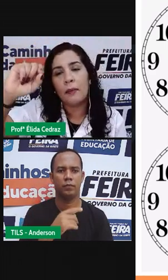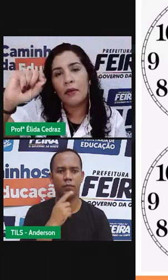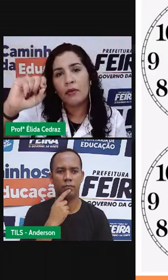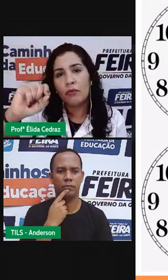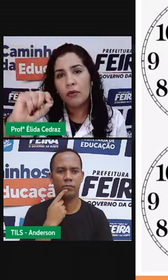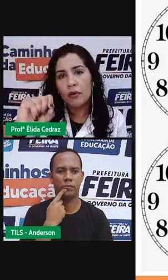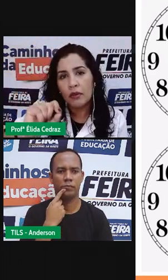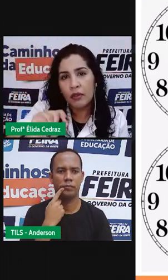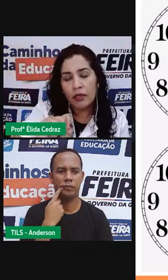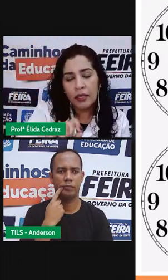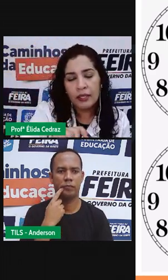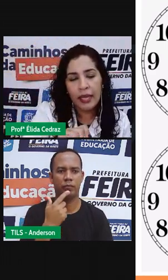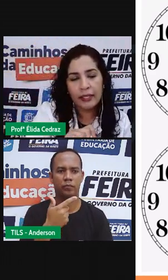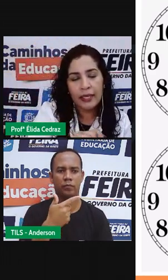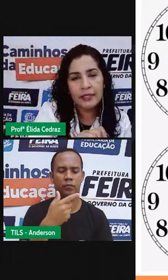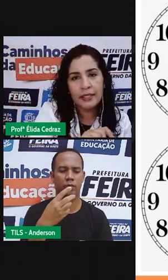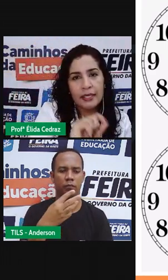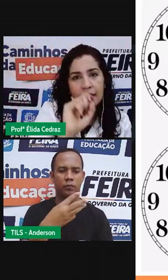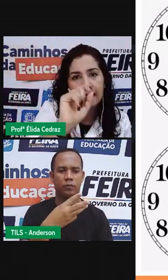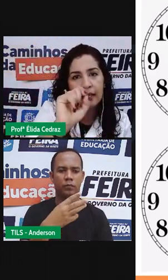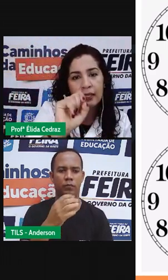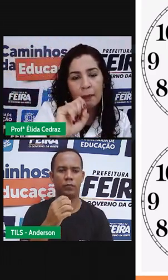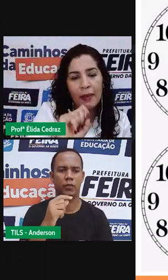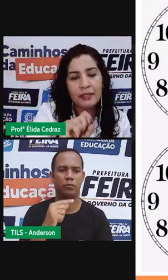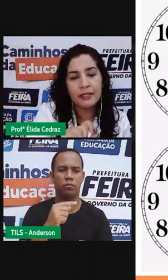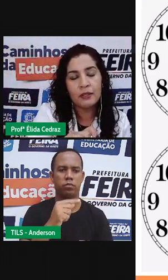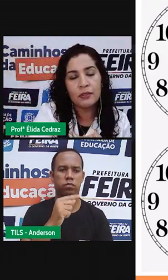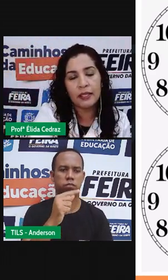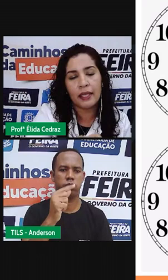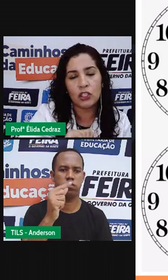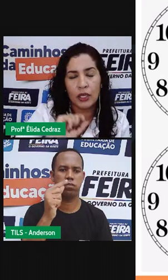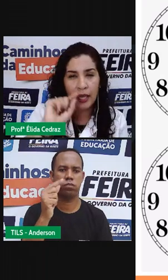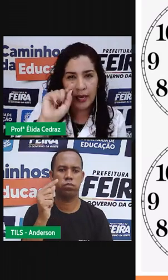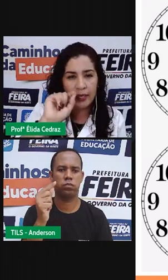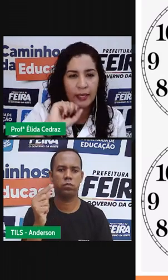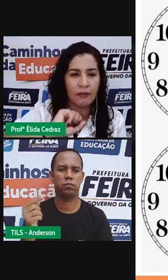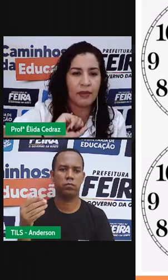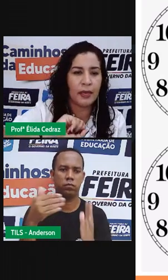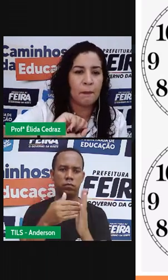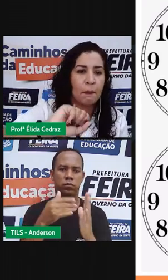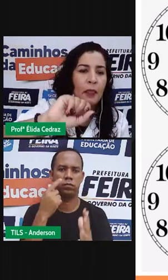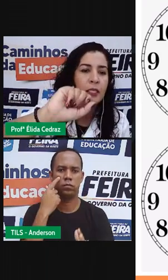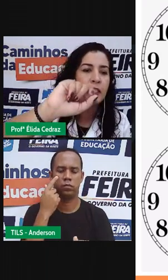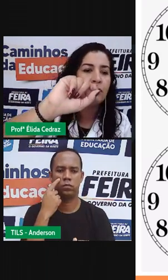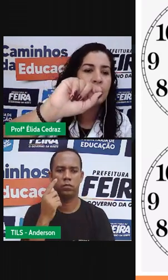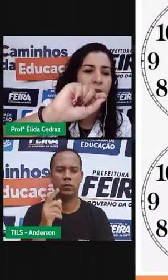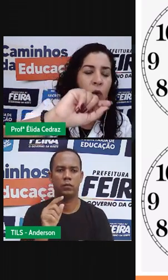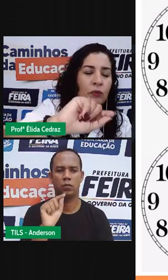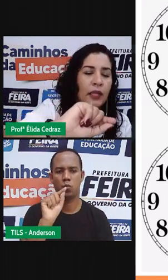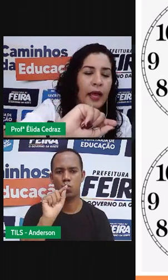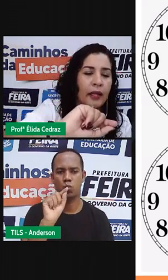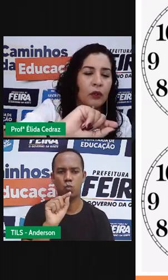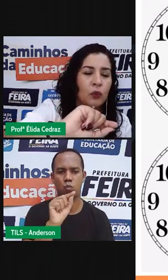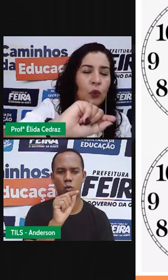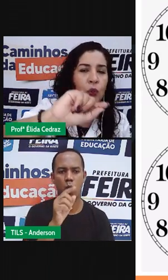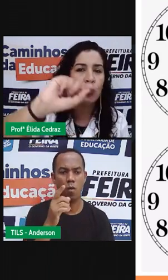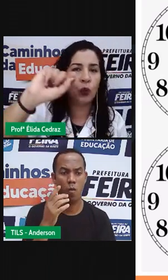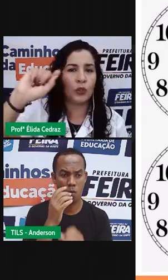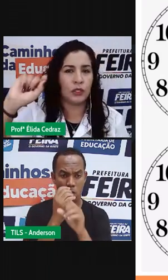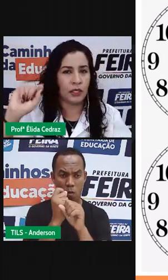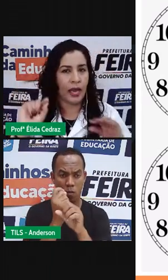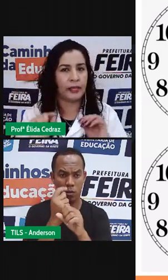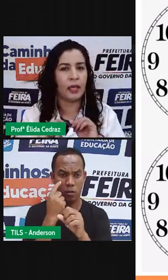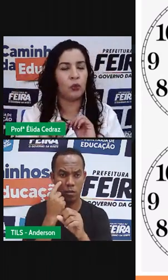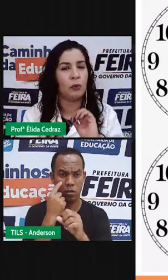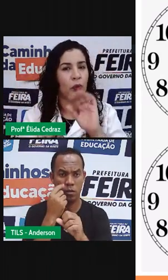andadadinhas, trinta passinhos até chegar ali, quer ver? Se você contar do